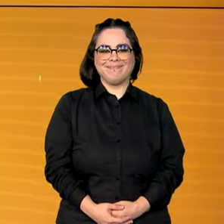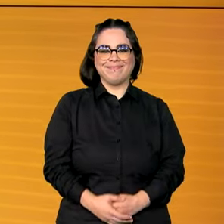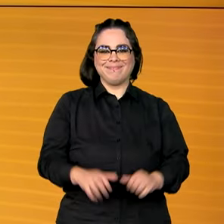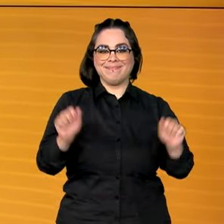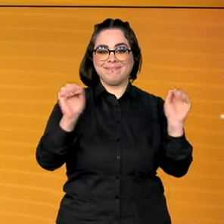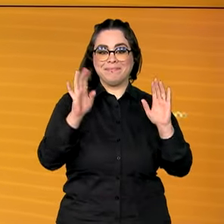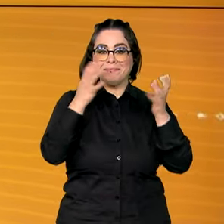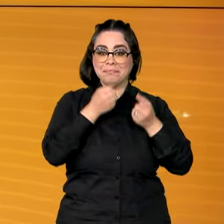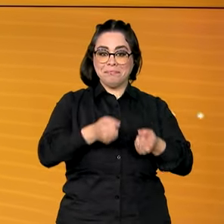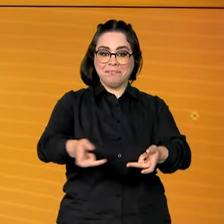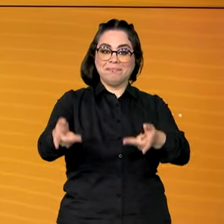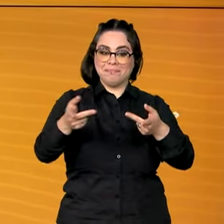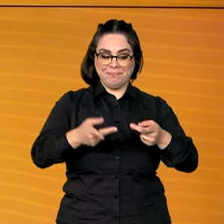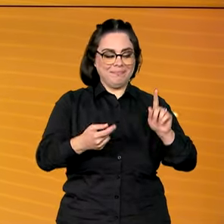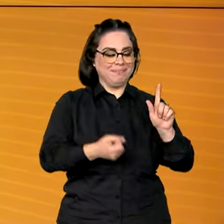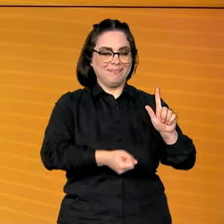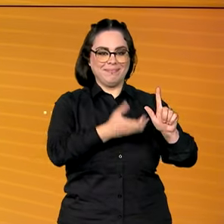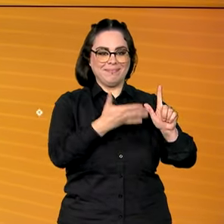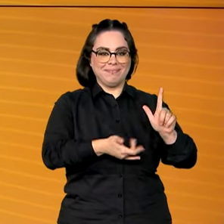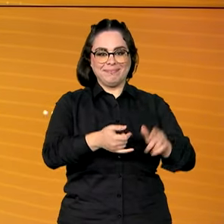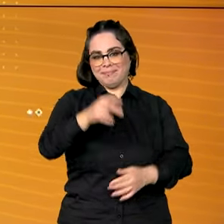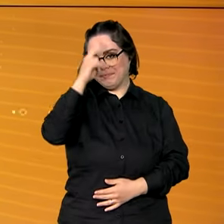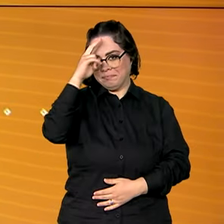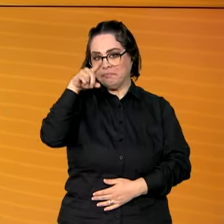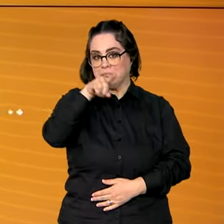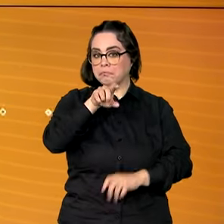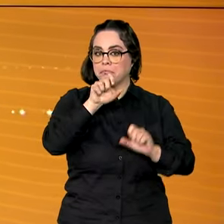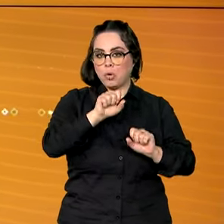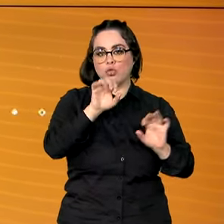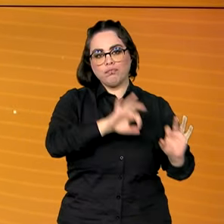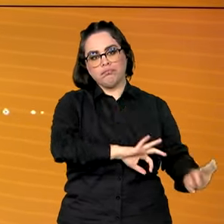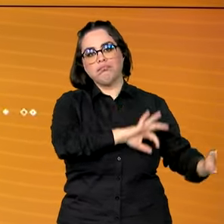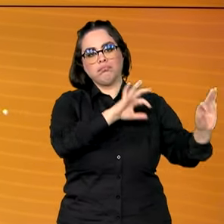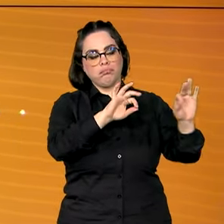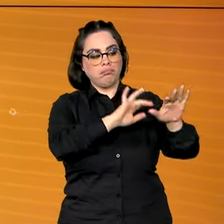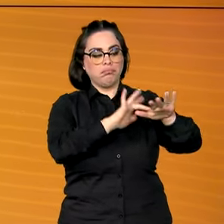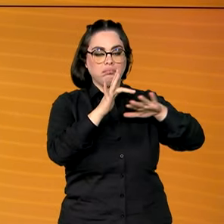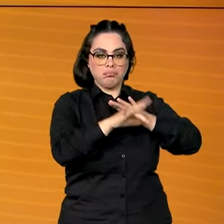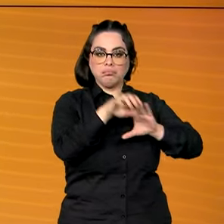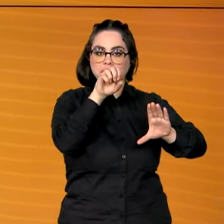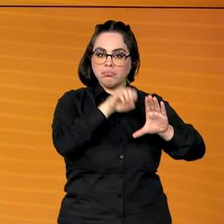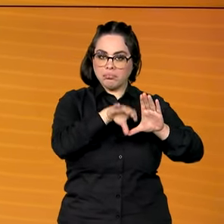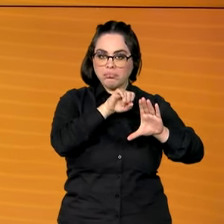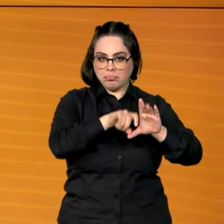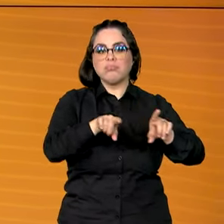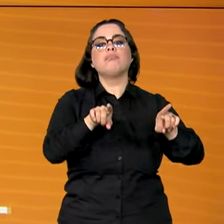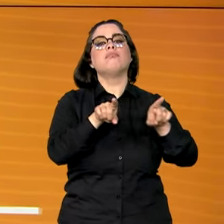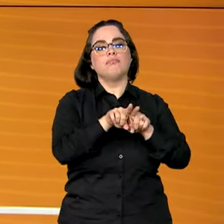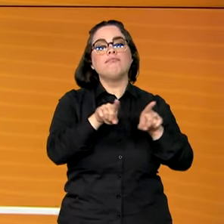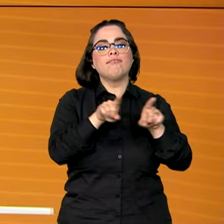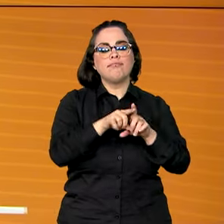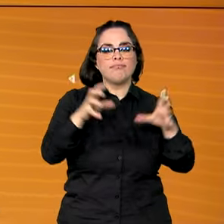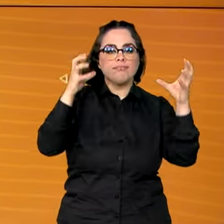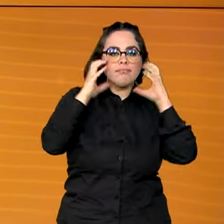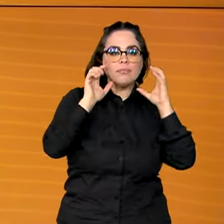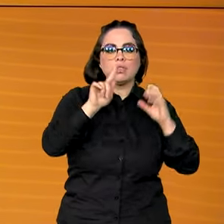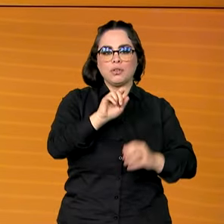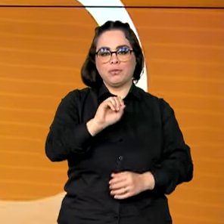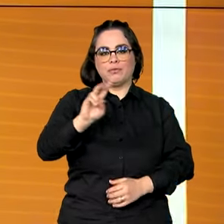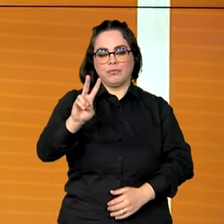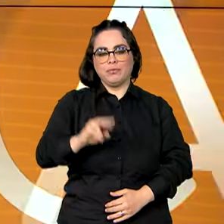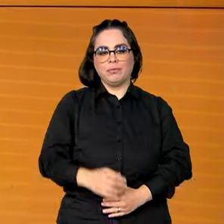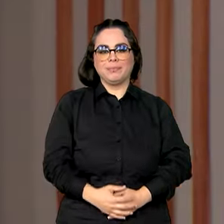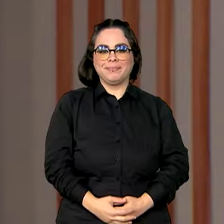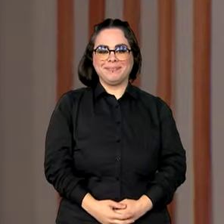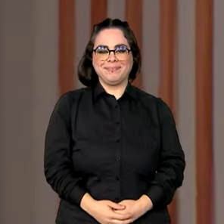Olá, seja muito bem-vindo ao canal GOV, lembrando que você pode nos acompanhar também ao vivo pelas redes sociais e pela rádio